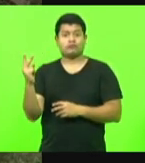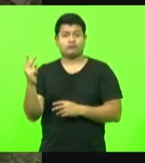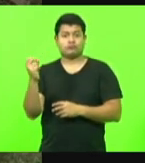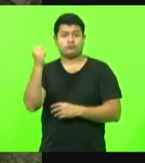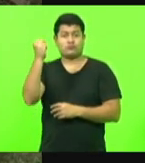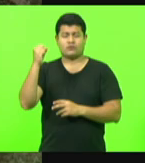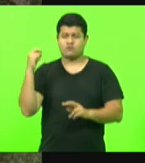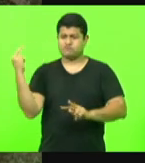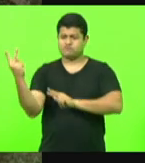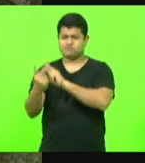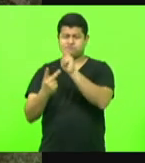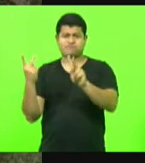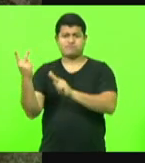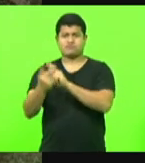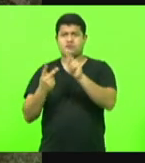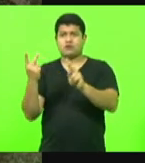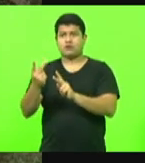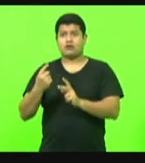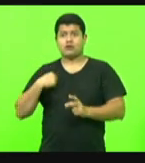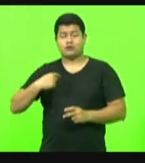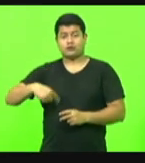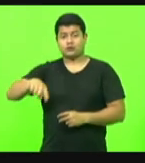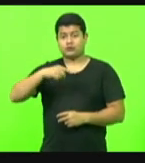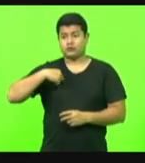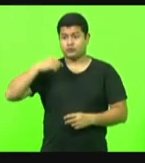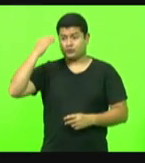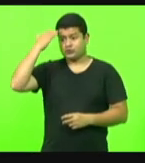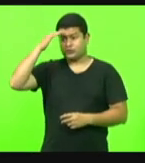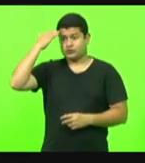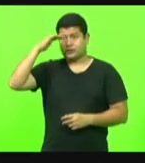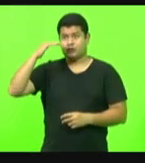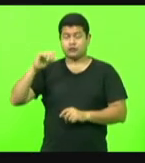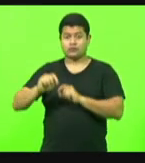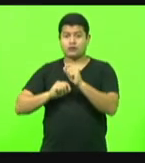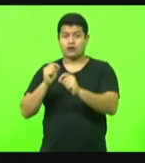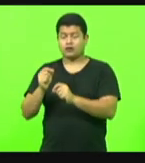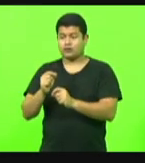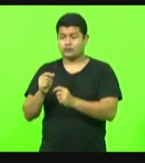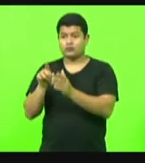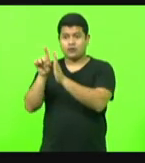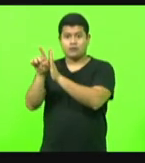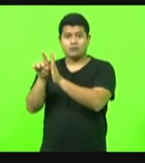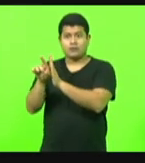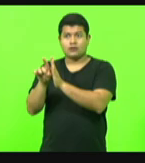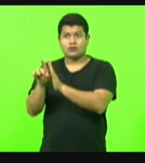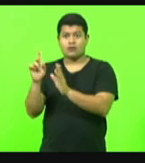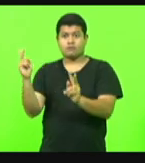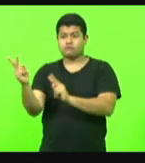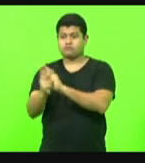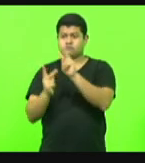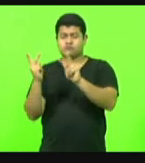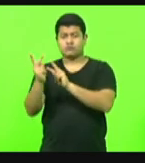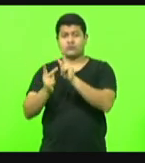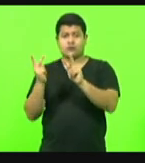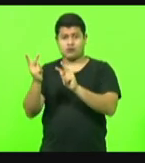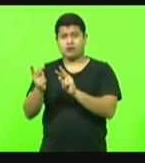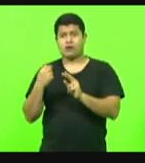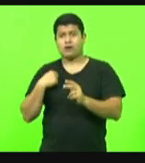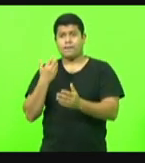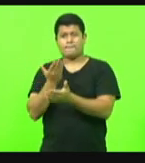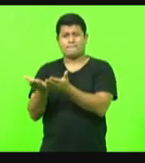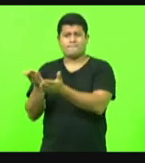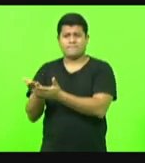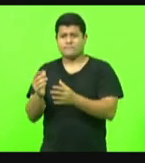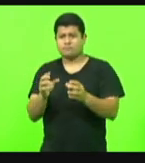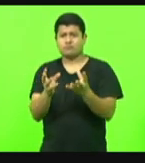pudesse ser verificada. A perda em várias lavouras, a